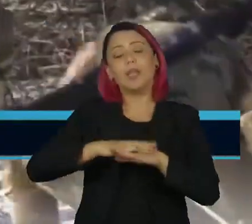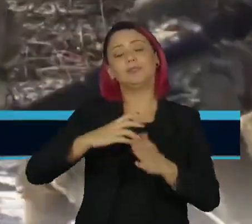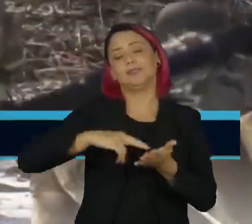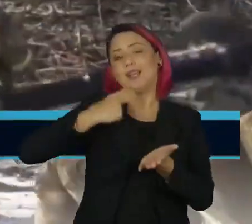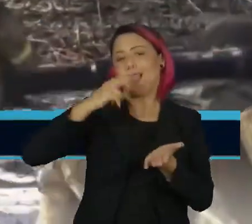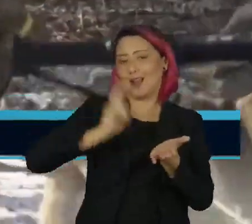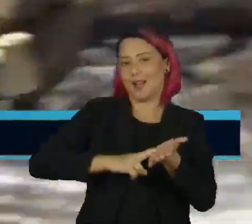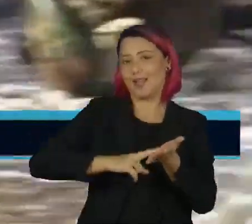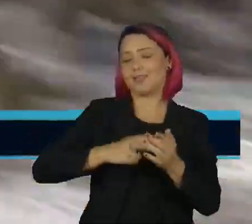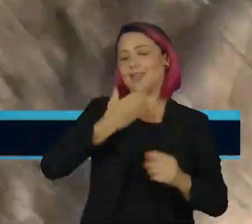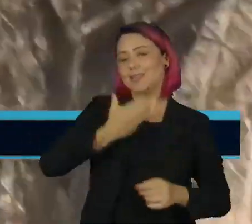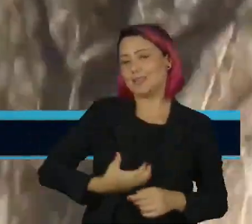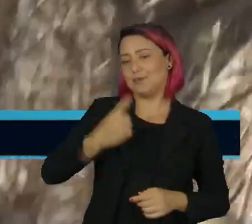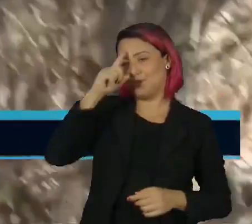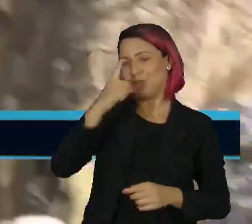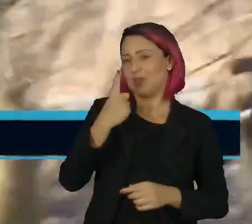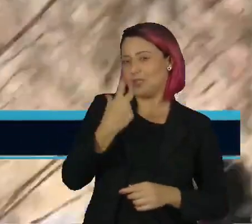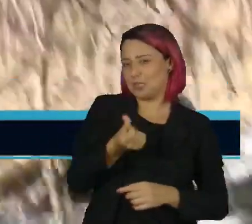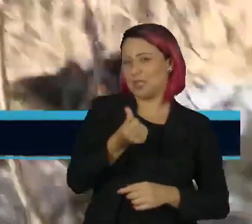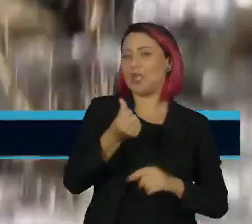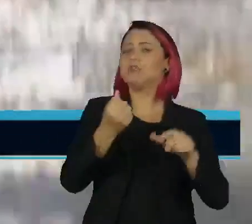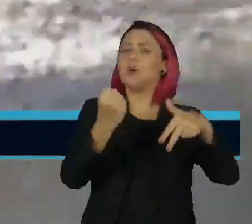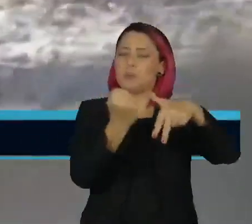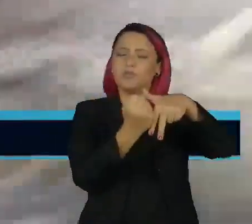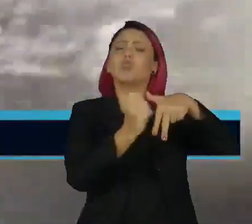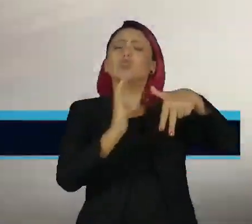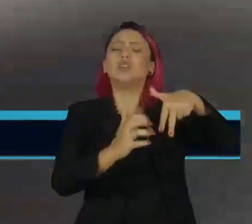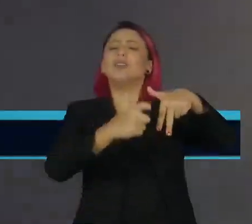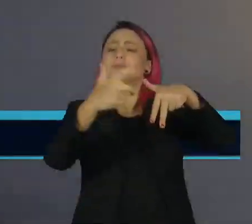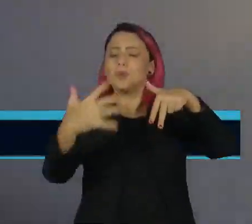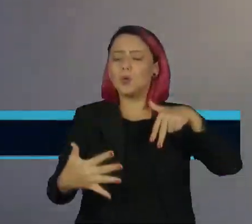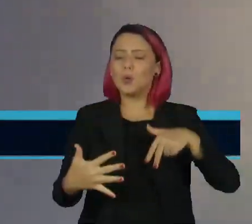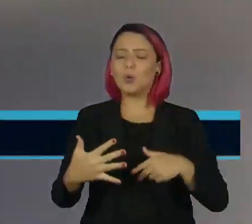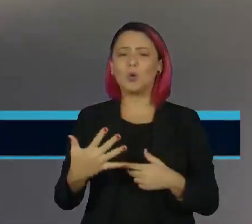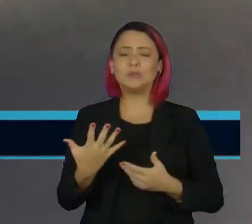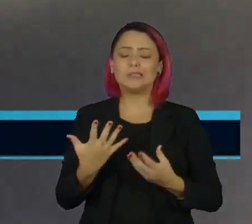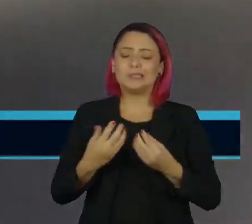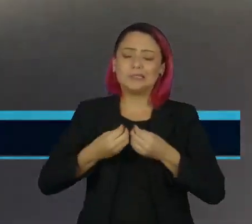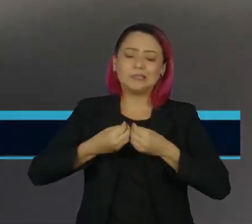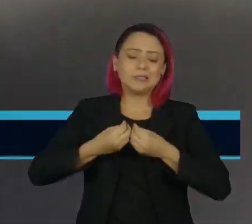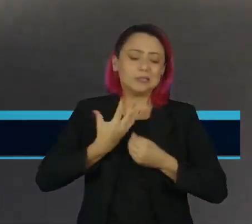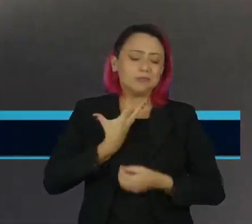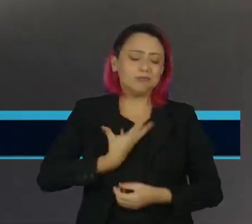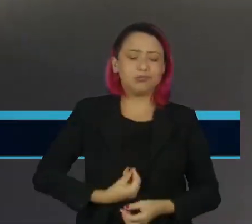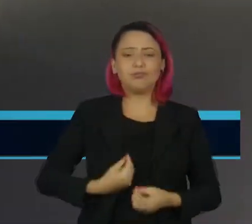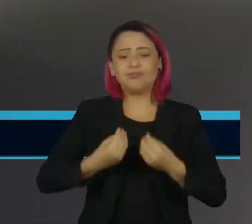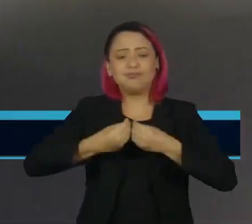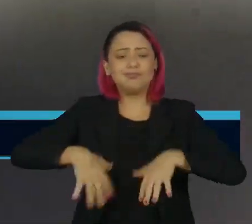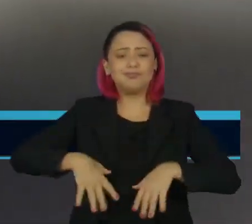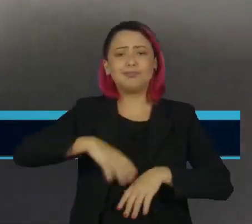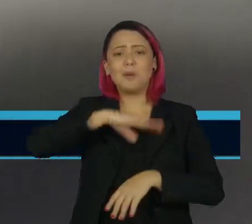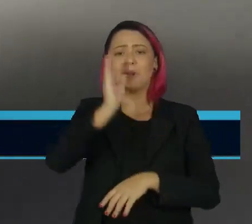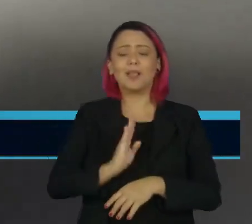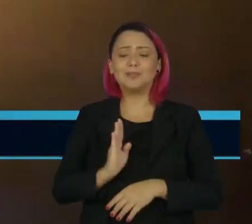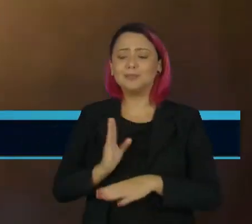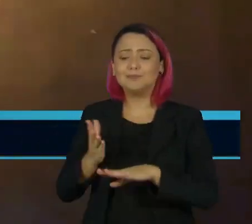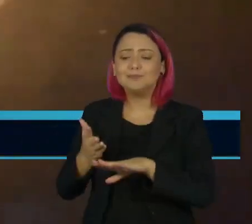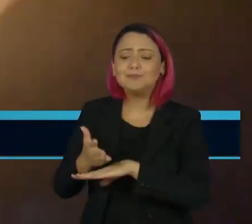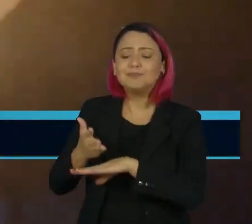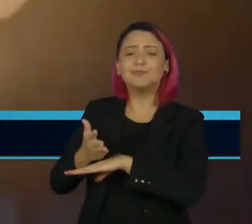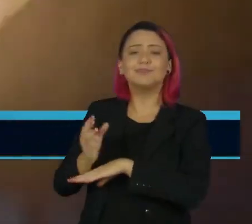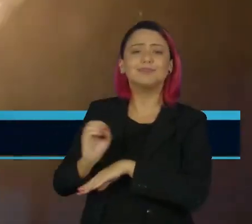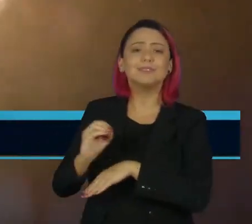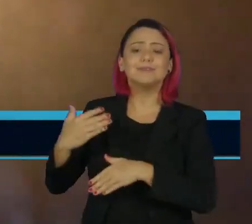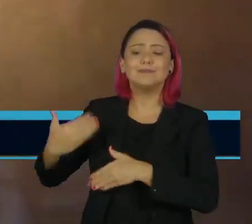dezembro, o embaixador deixou clara a decepção do Brasil na condução do processo. E lamentou a falta